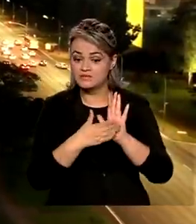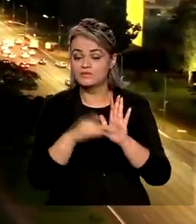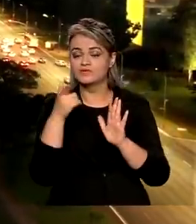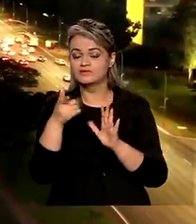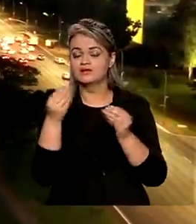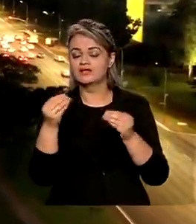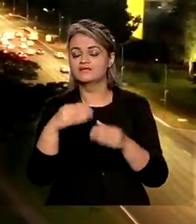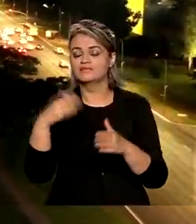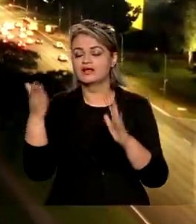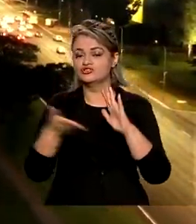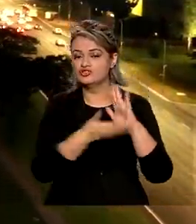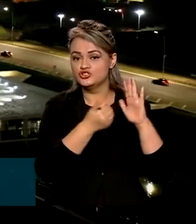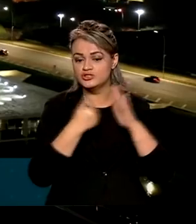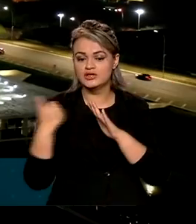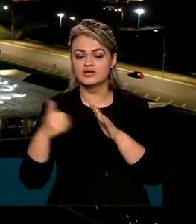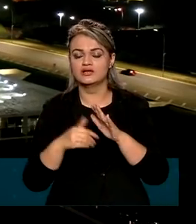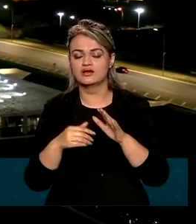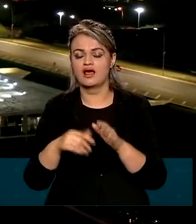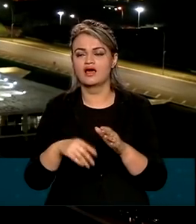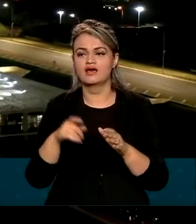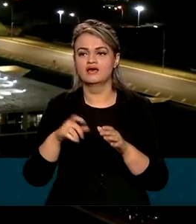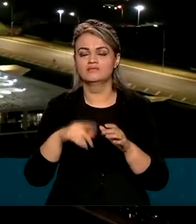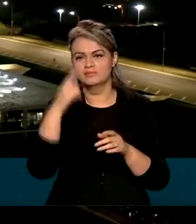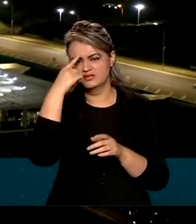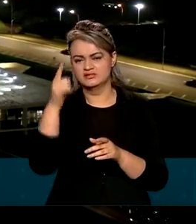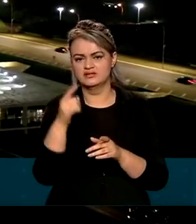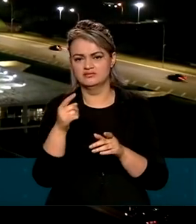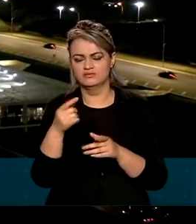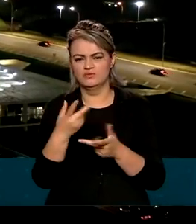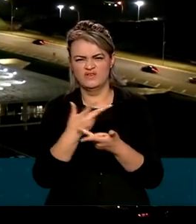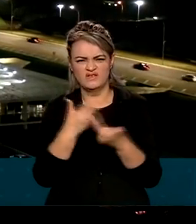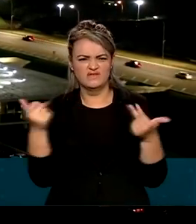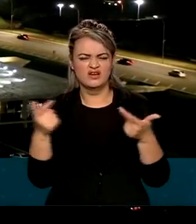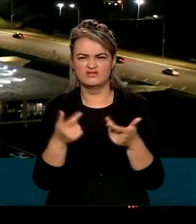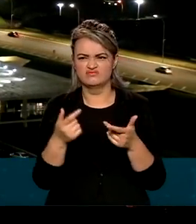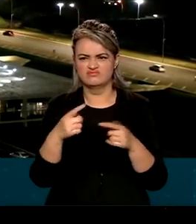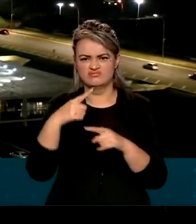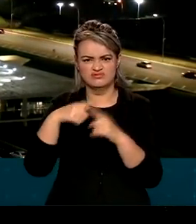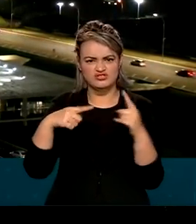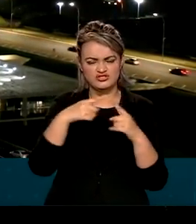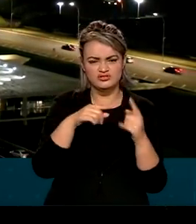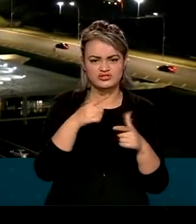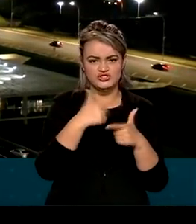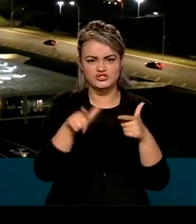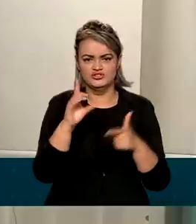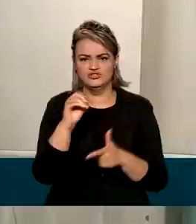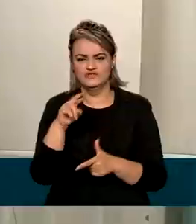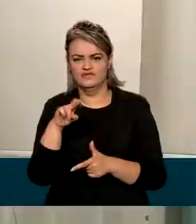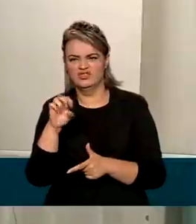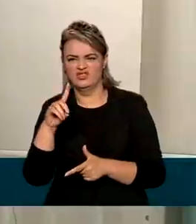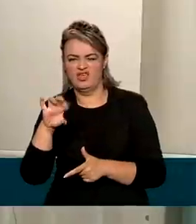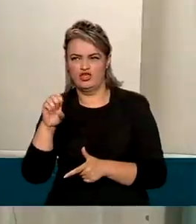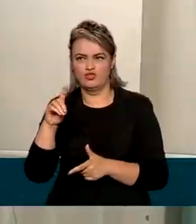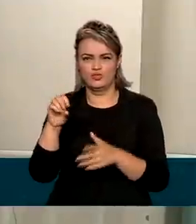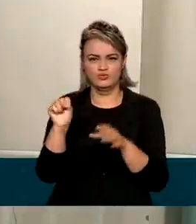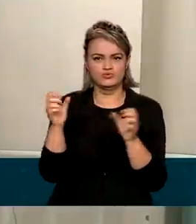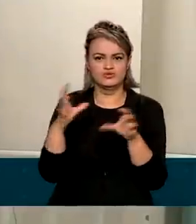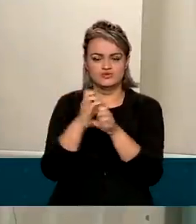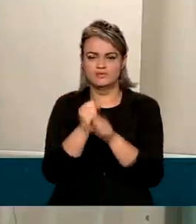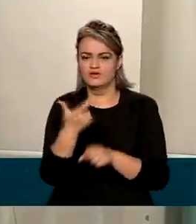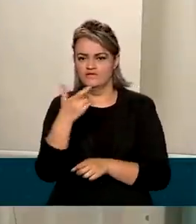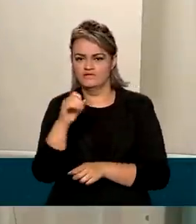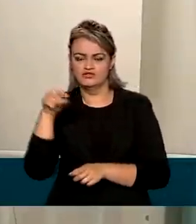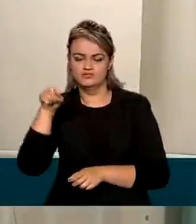ainda a extinção da isenção do imposto sobre lucros e dividendos, acima de R$ 20 mil. As salariadas